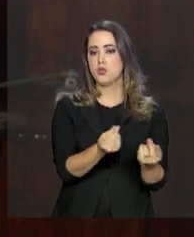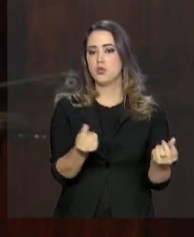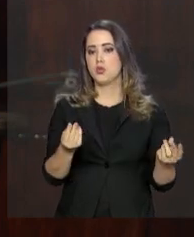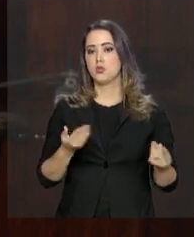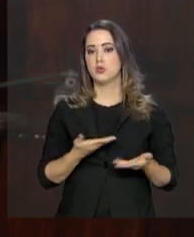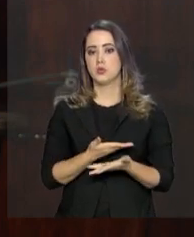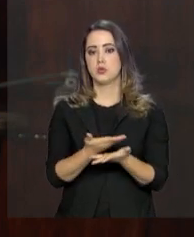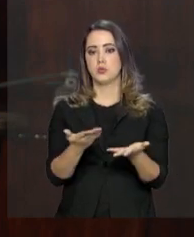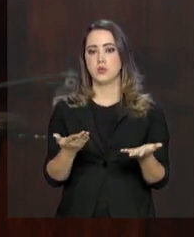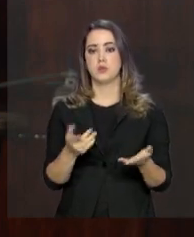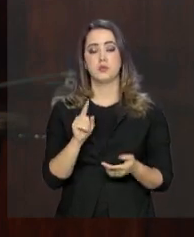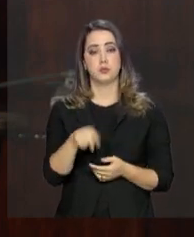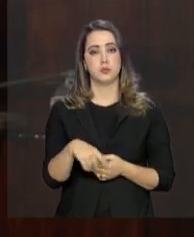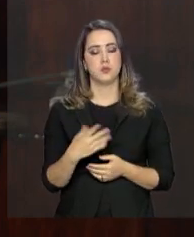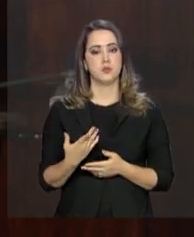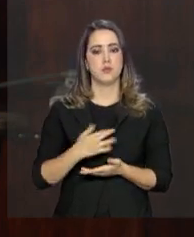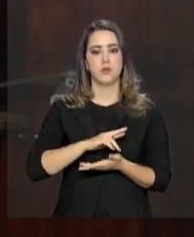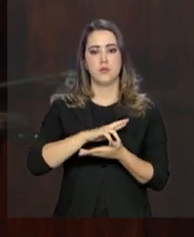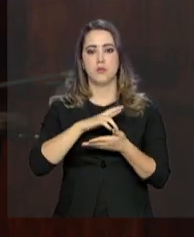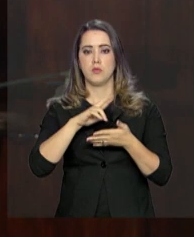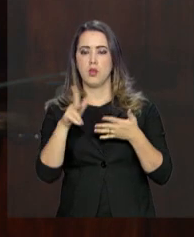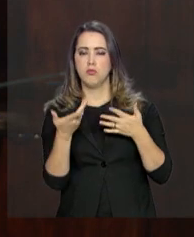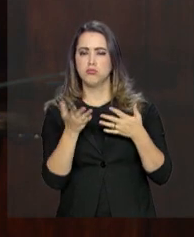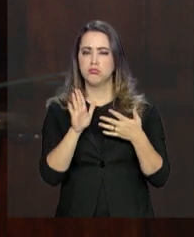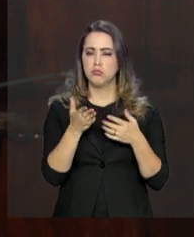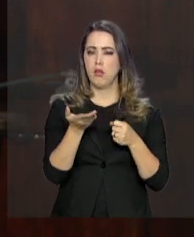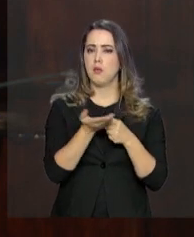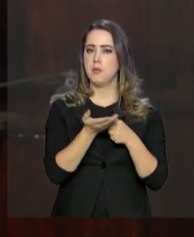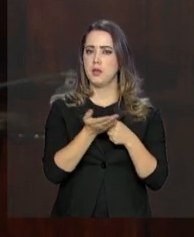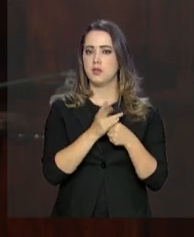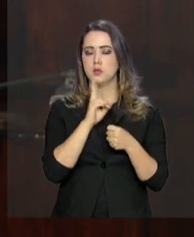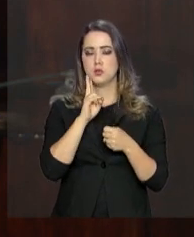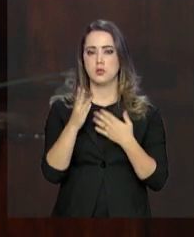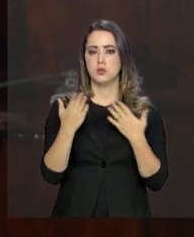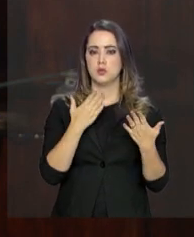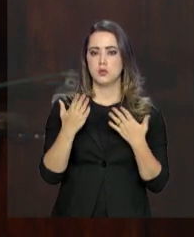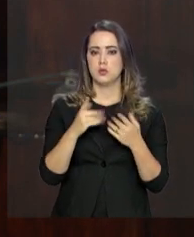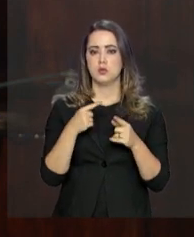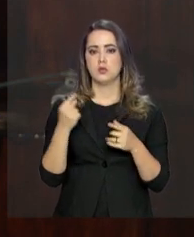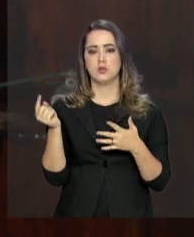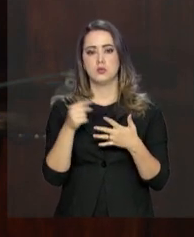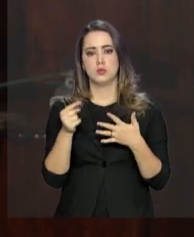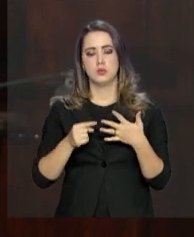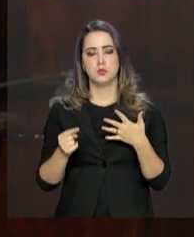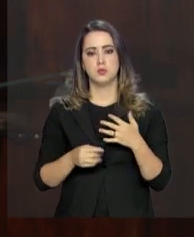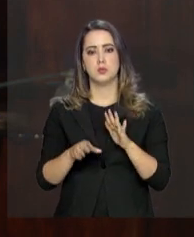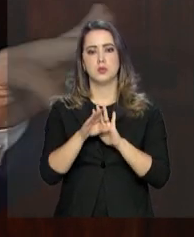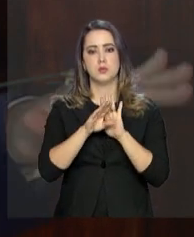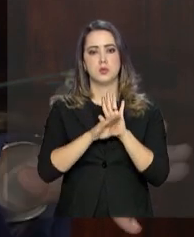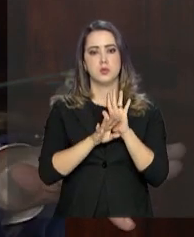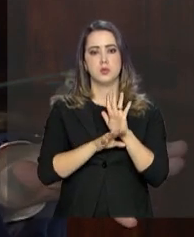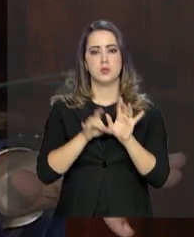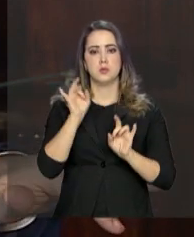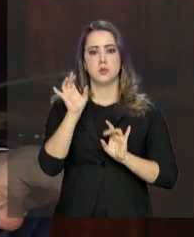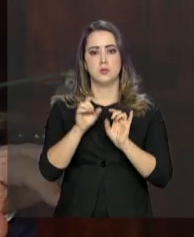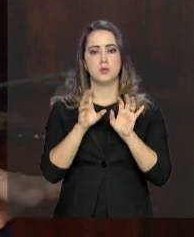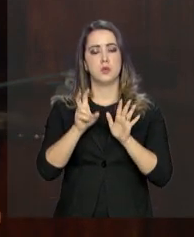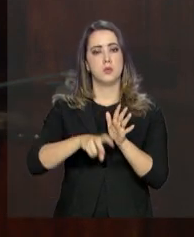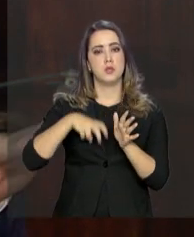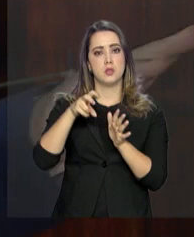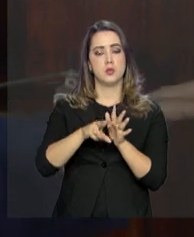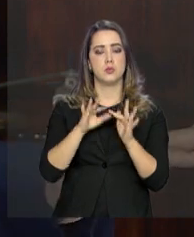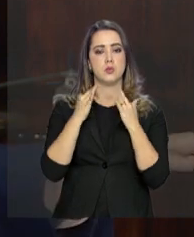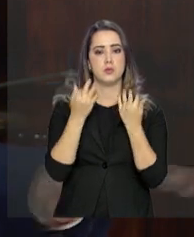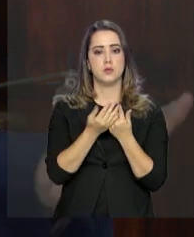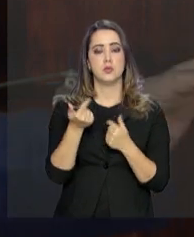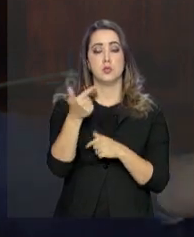emprestar. Então, esse mix e essa média é que a gente observa. E nós temos alguns programas especiais, como a Agricultura Familiar, que